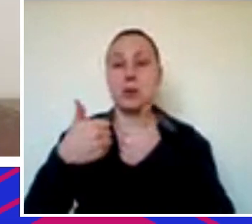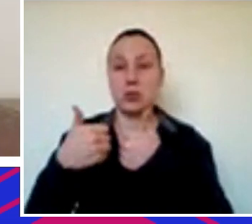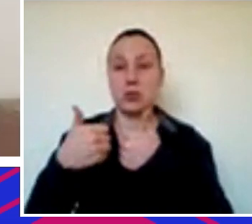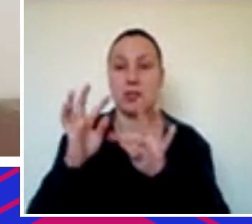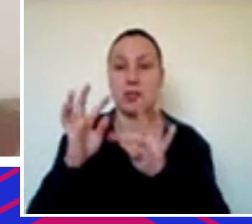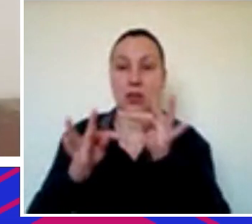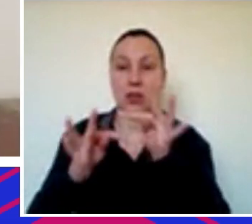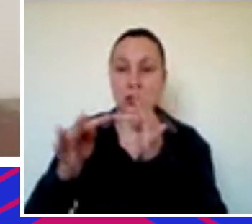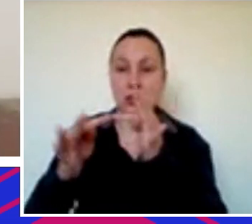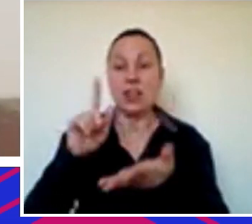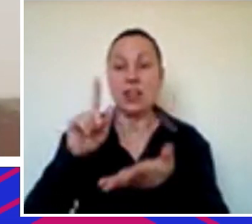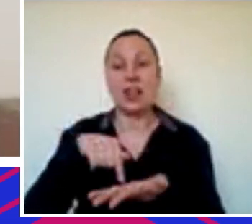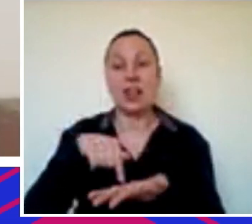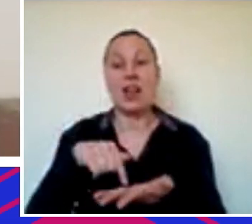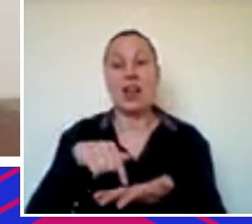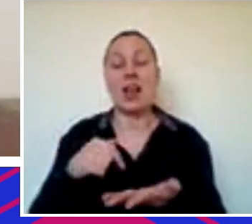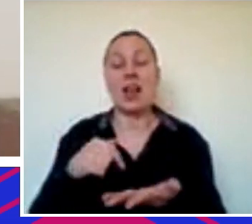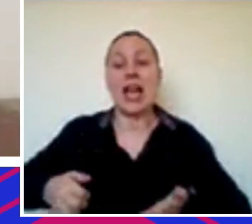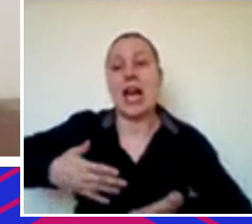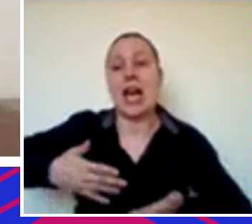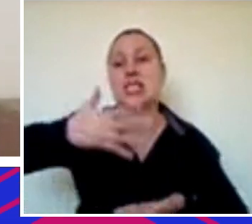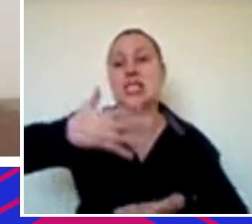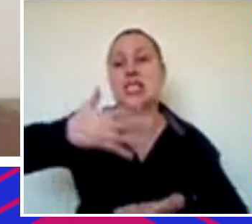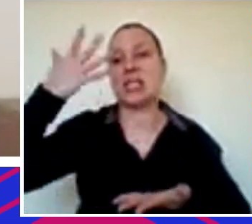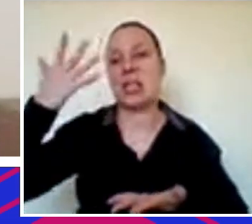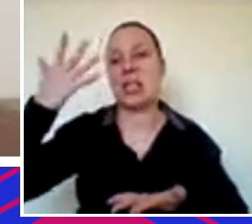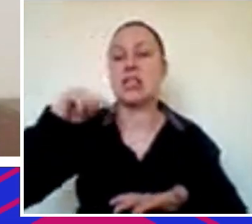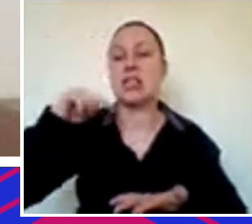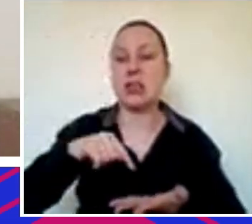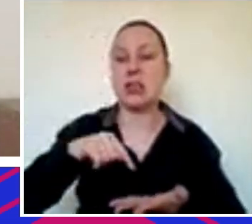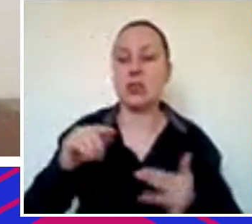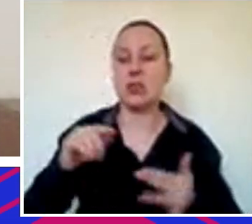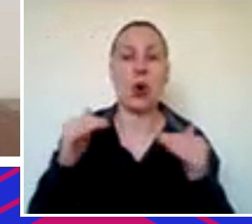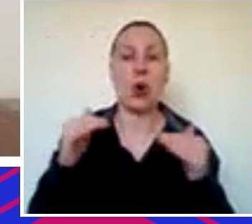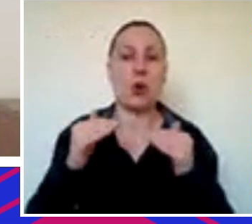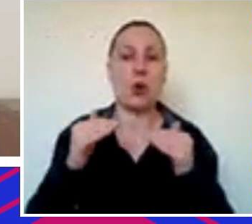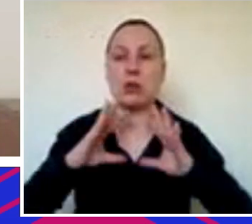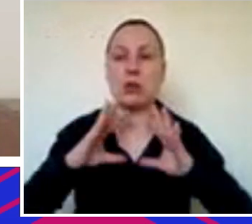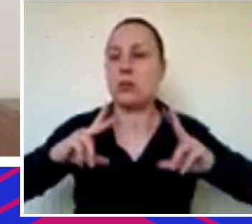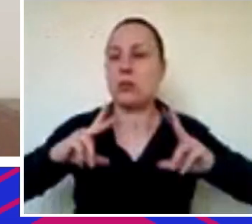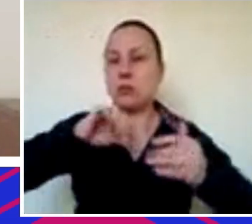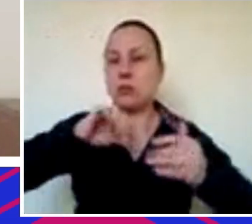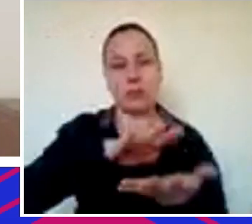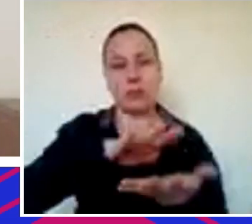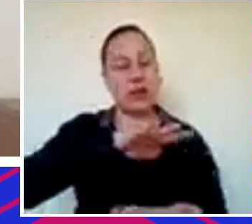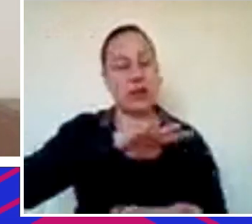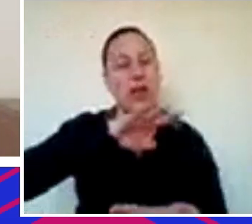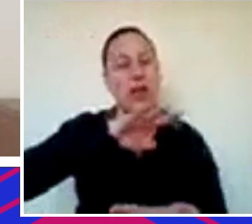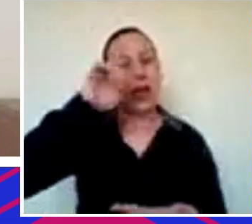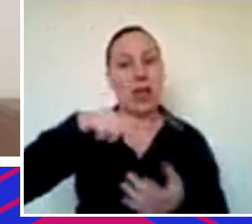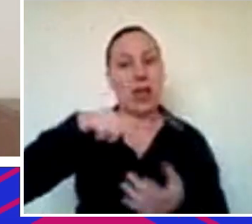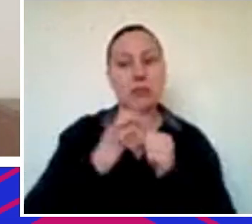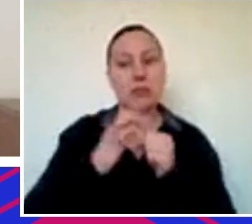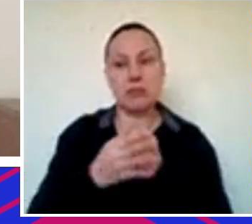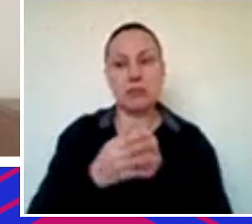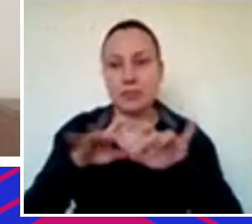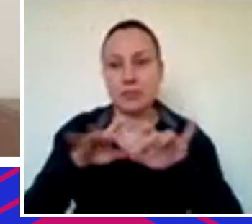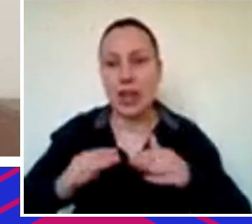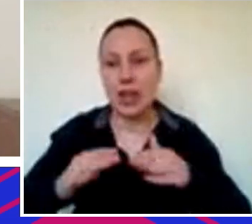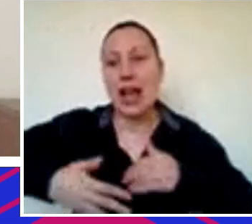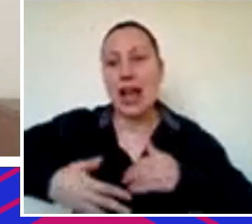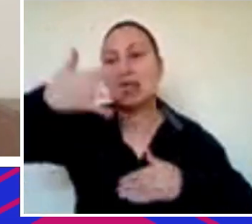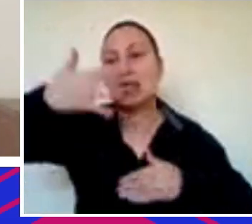aceleração. Acho que isso é a única coisa que existe consenso no mundo hoje. É que a pandemia acelerou de forma